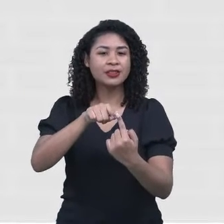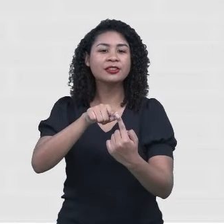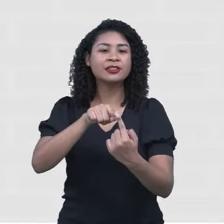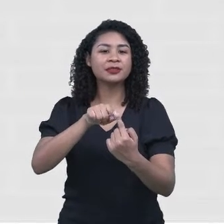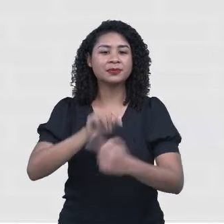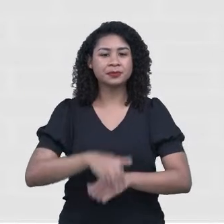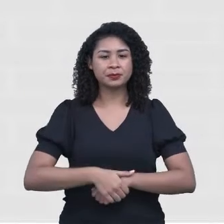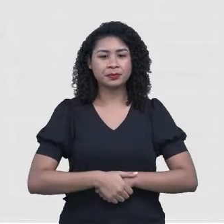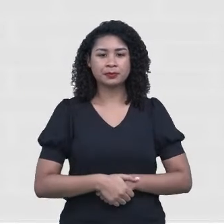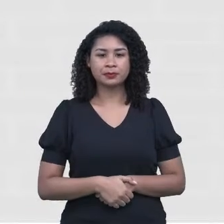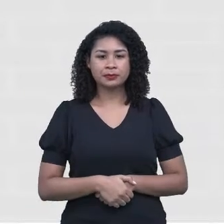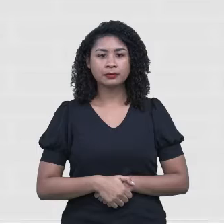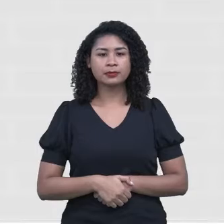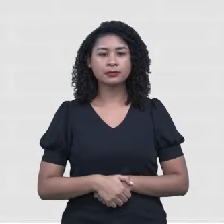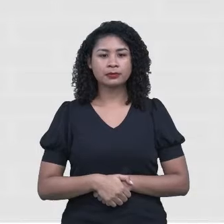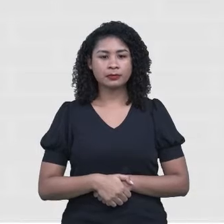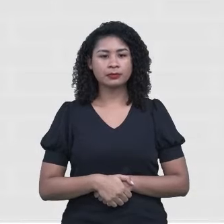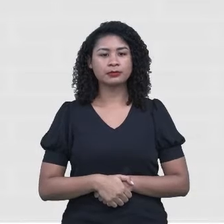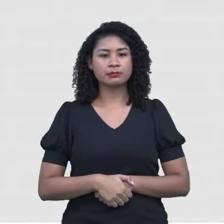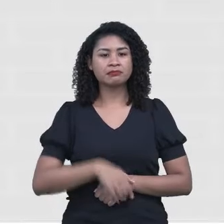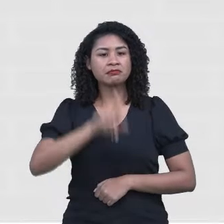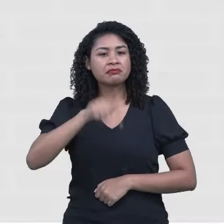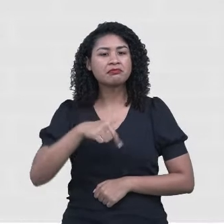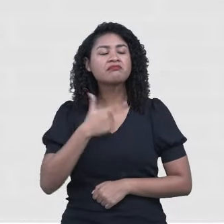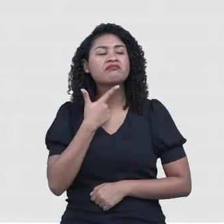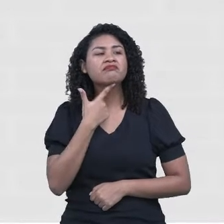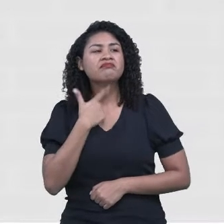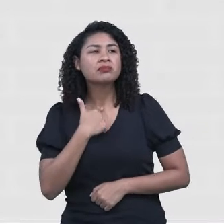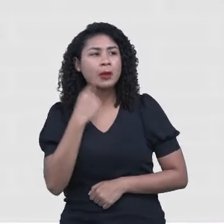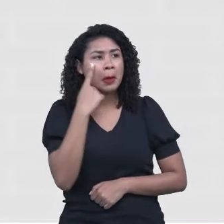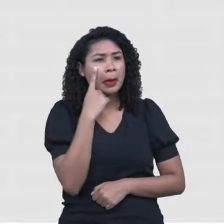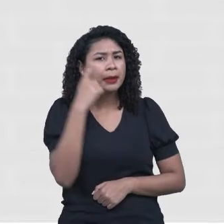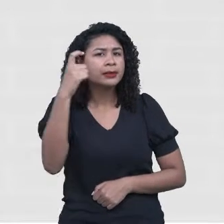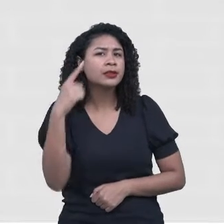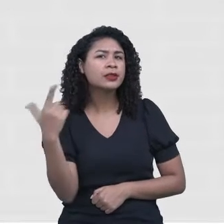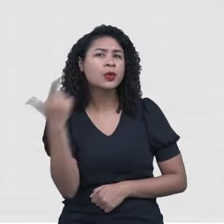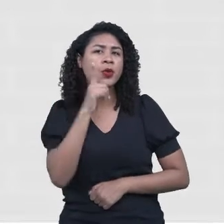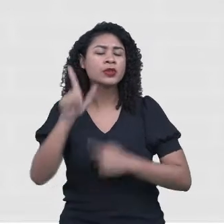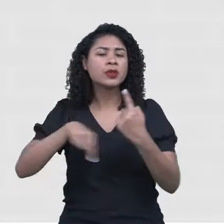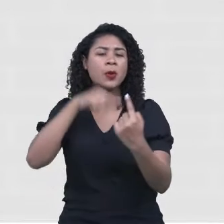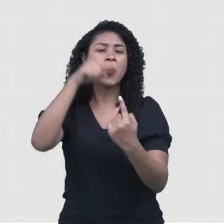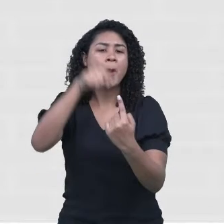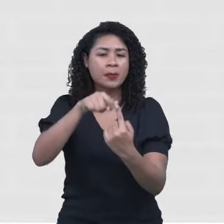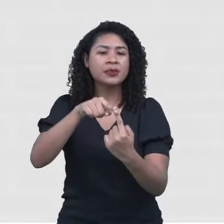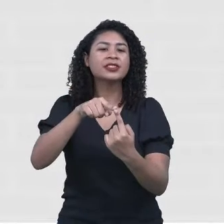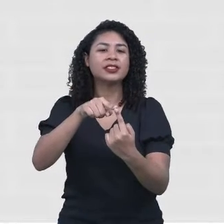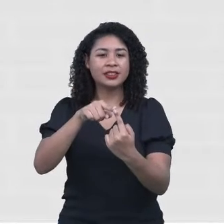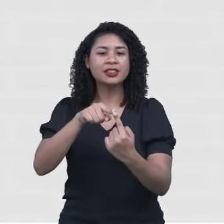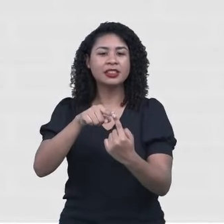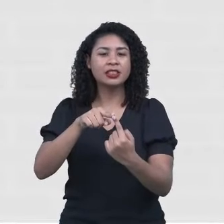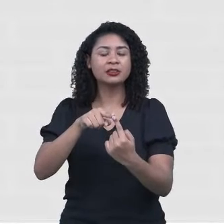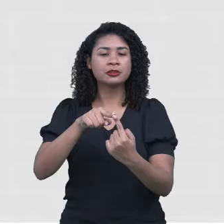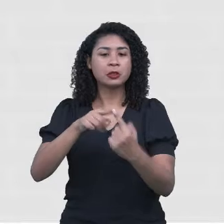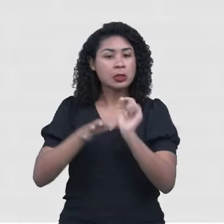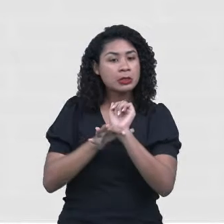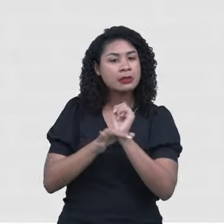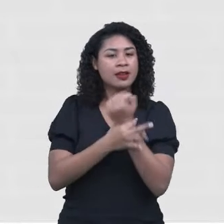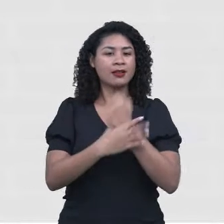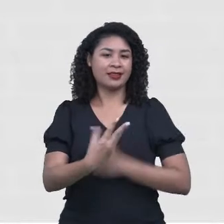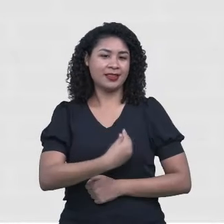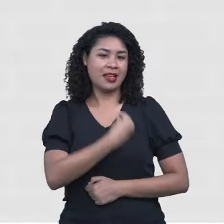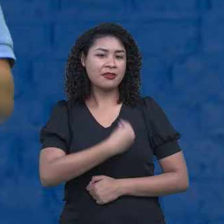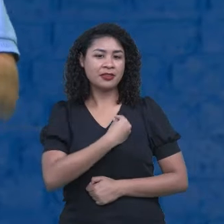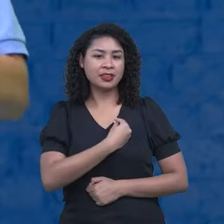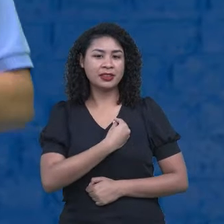A intenção estável de alcançar algo significativo para o seu sujeito, que vai impactar para além do seu